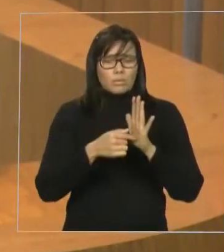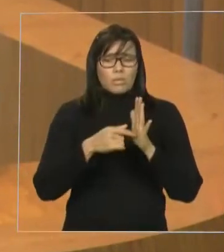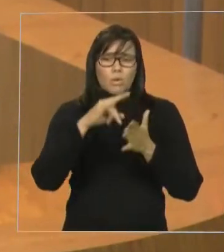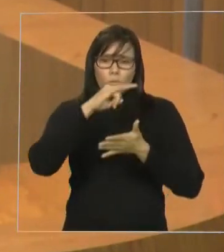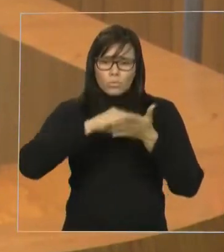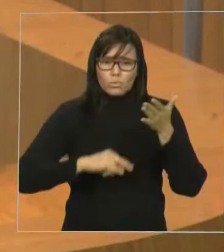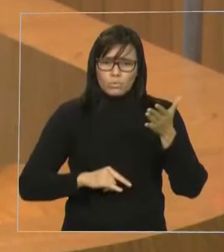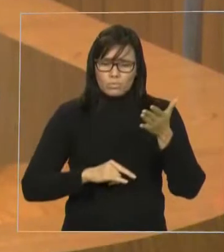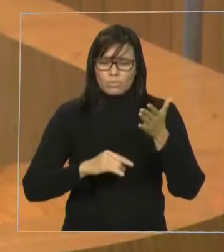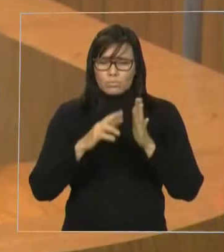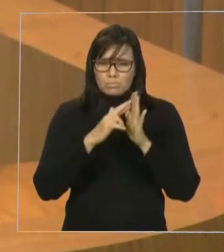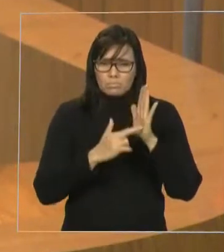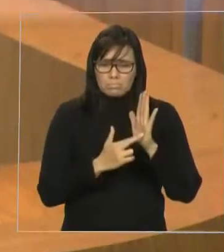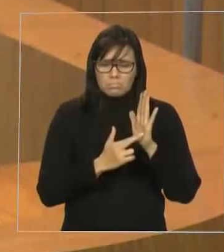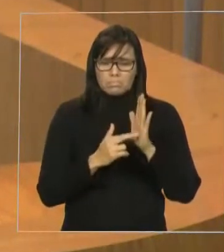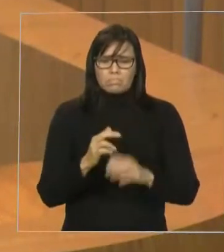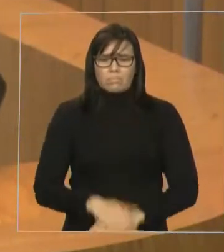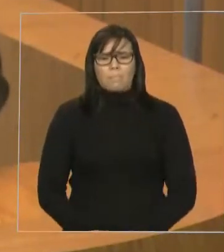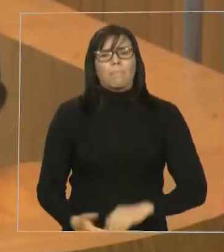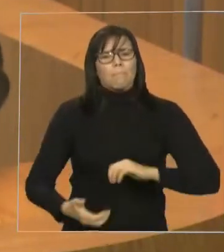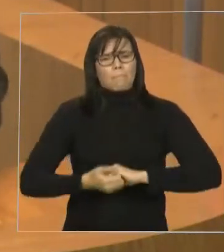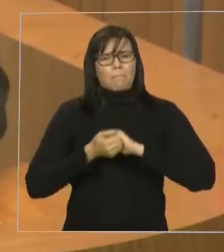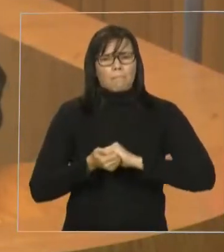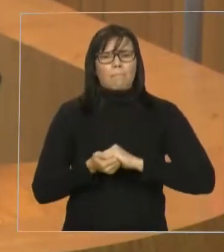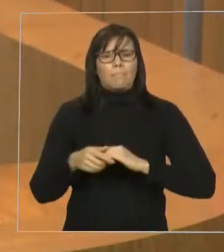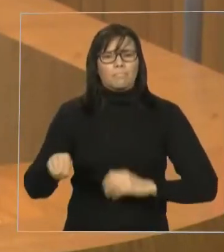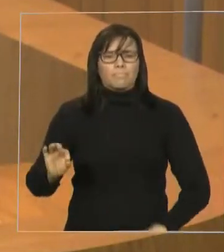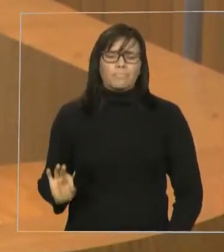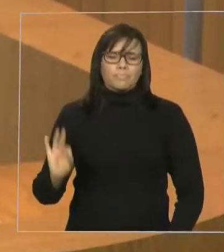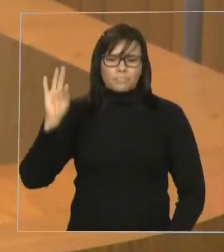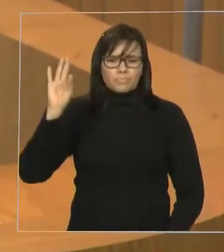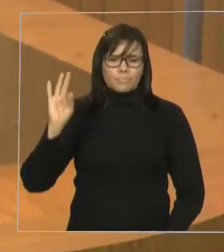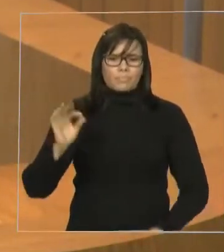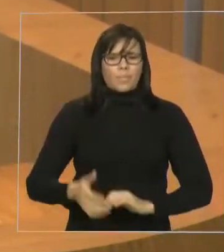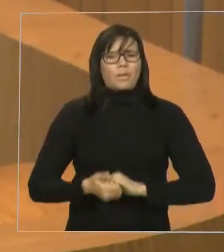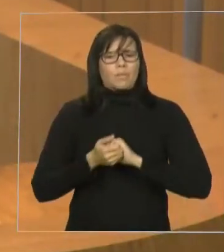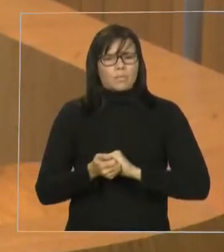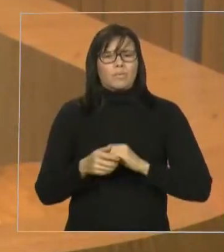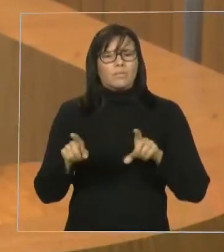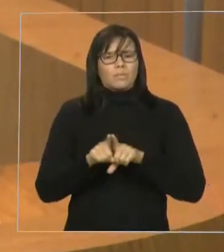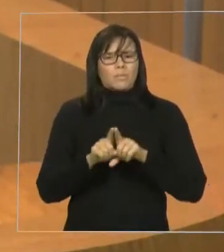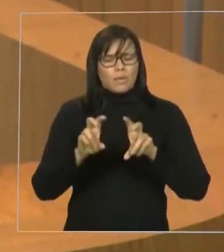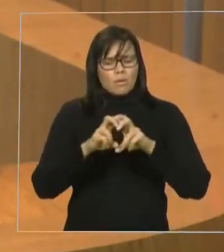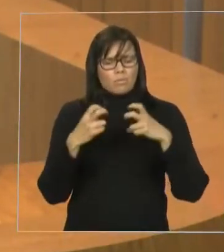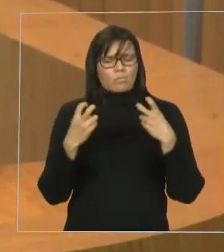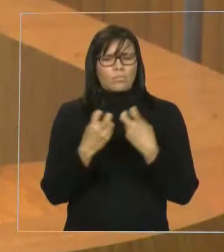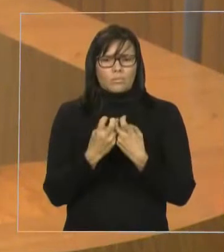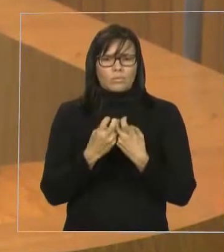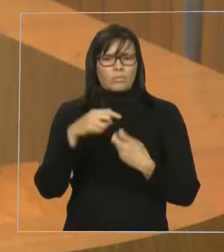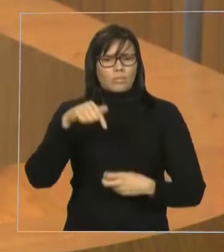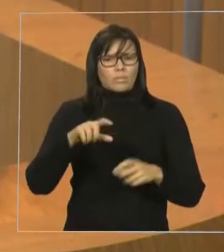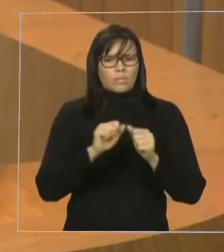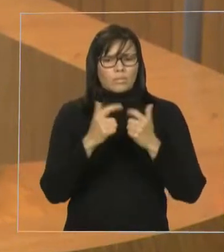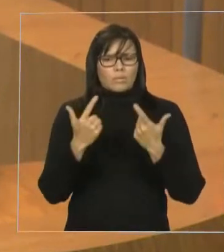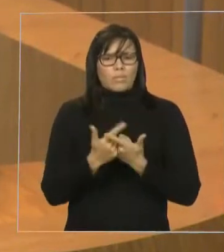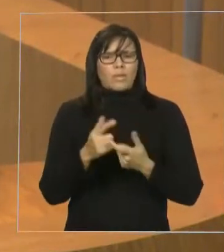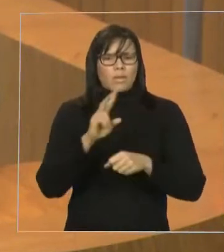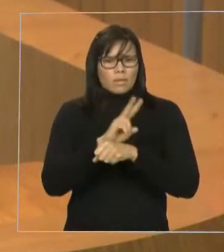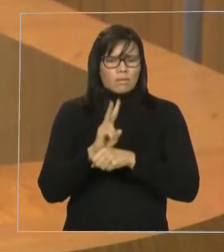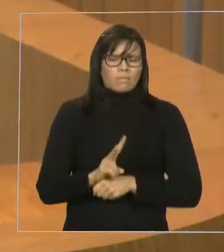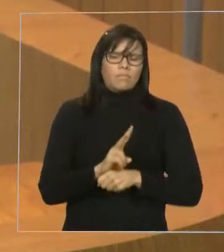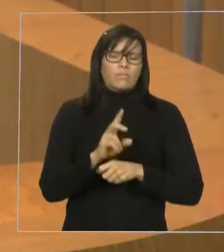Então, parabéns à Universidade Federal do Maranhão, parabéns ao trabalho da frente parlamentar em defesa da